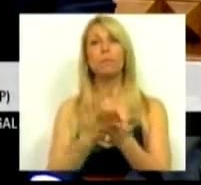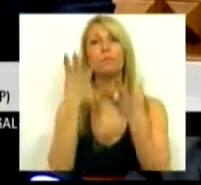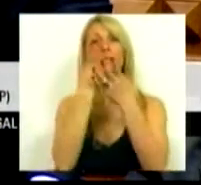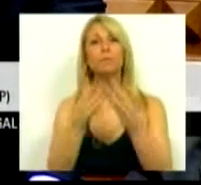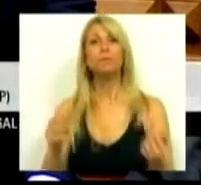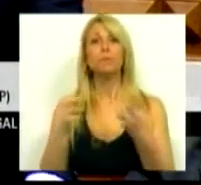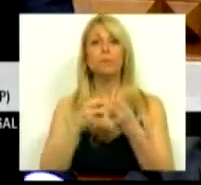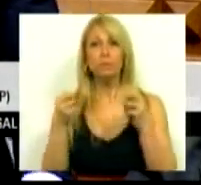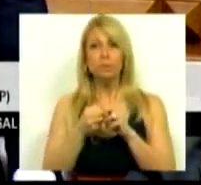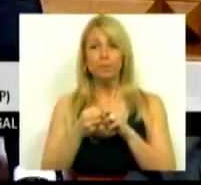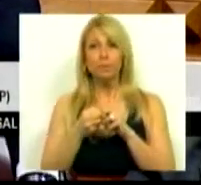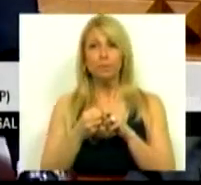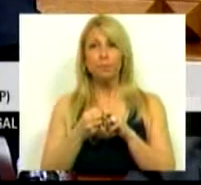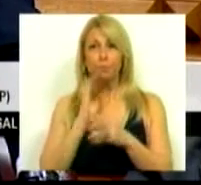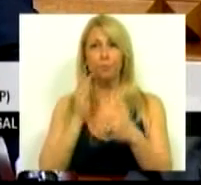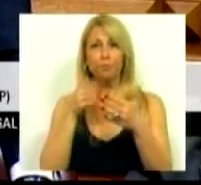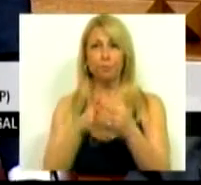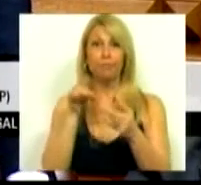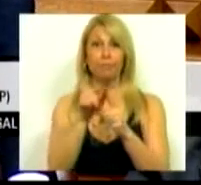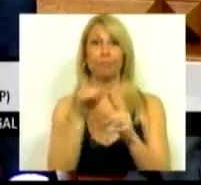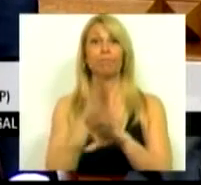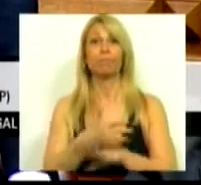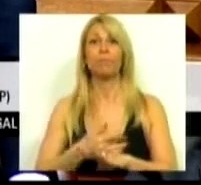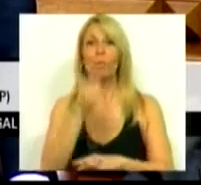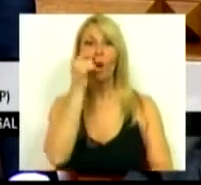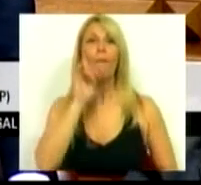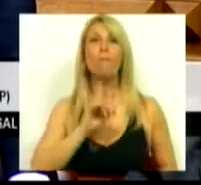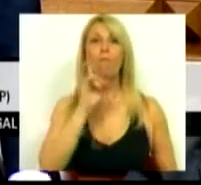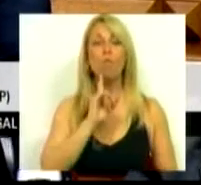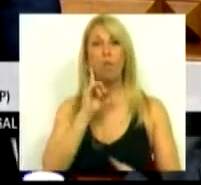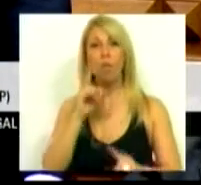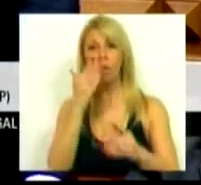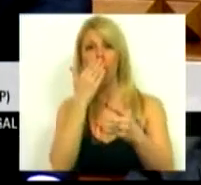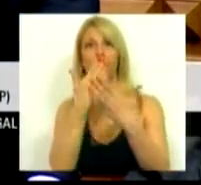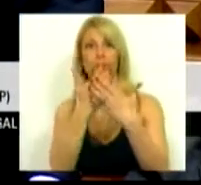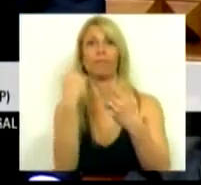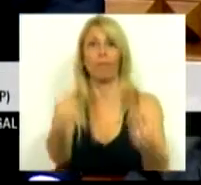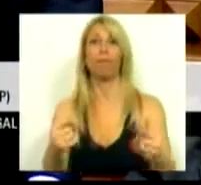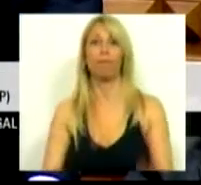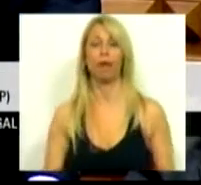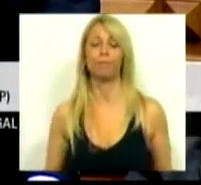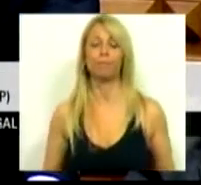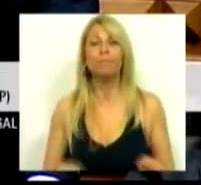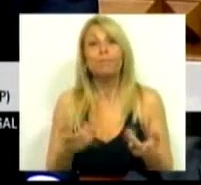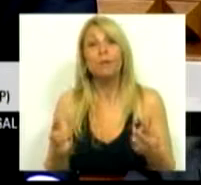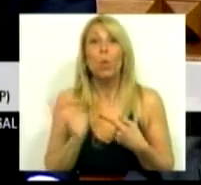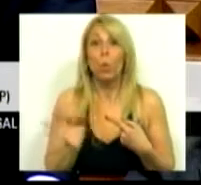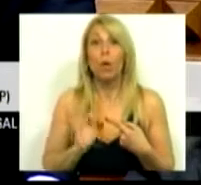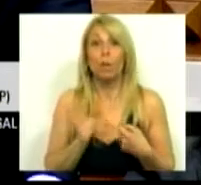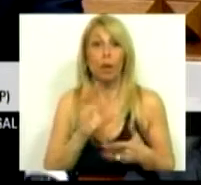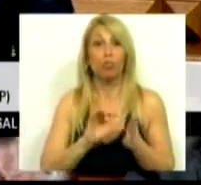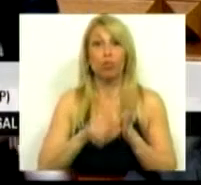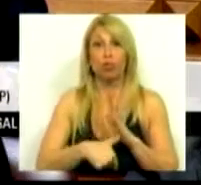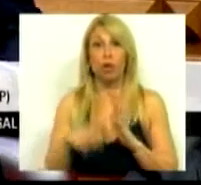obstáculos que este setor, que estes homens e que estas mulheres têm pela frente. E, portanto, é um elemento do nosso projeto de